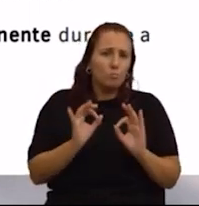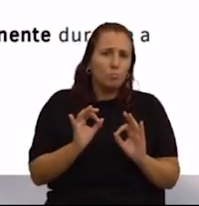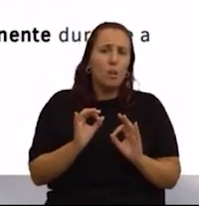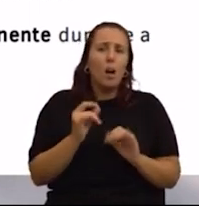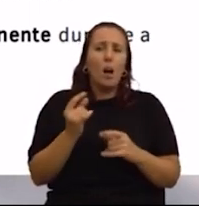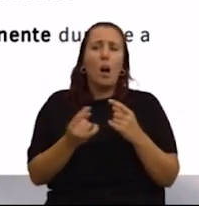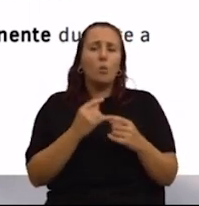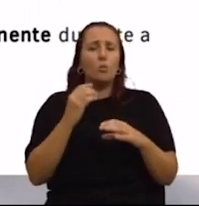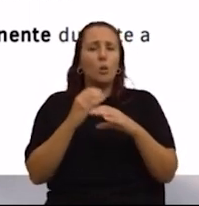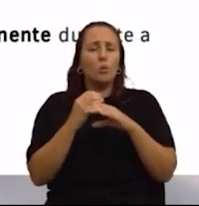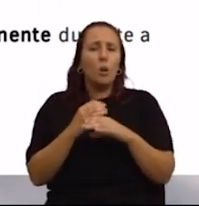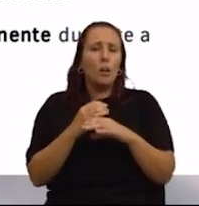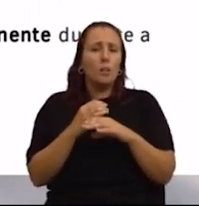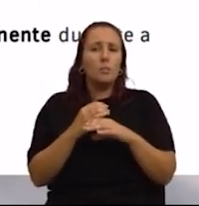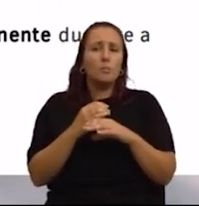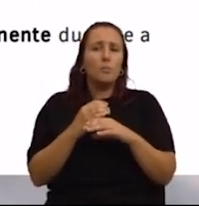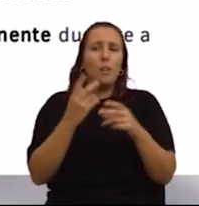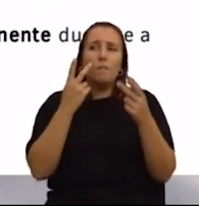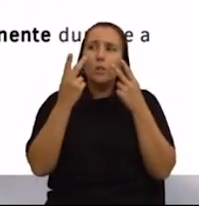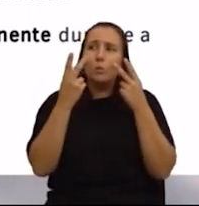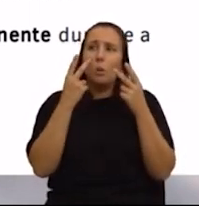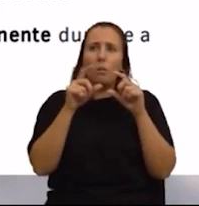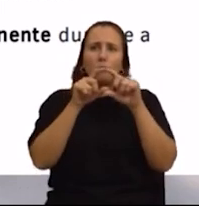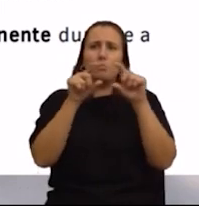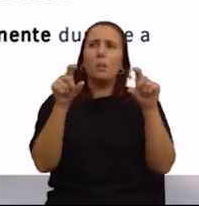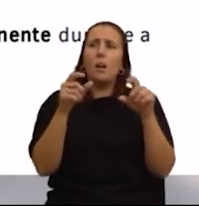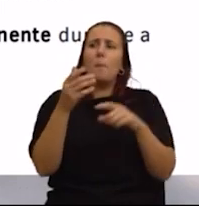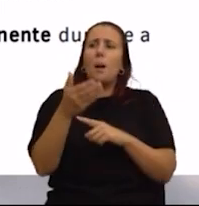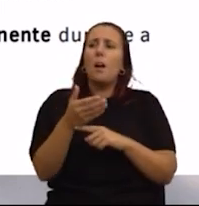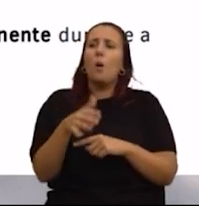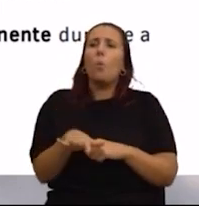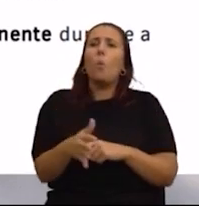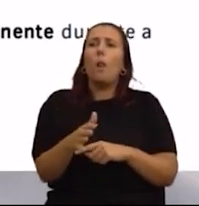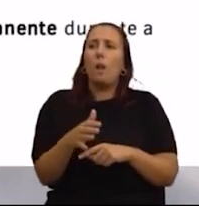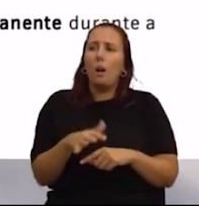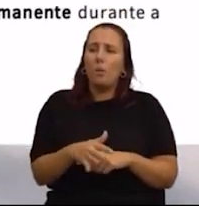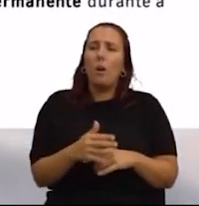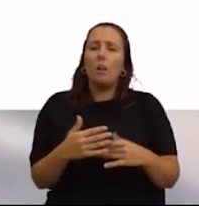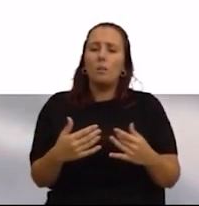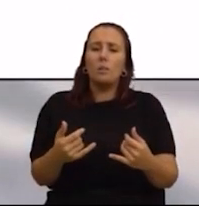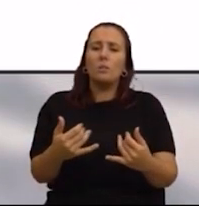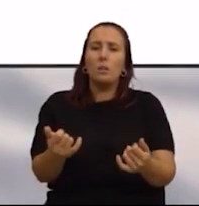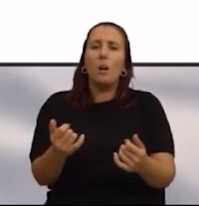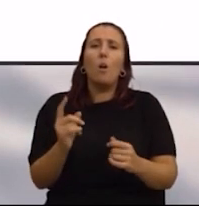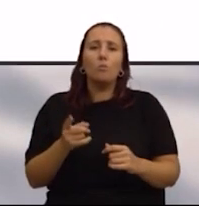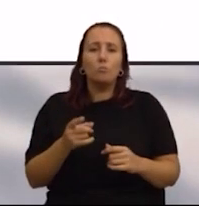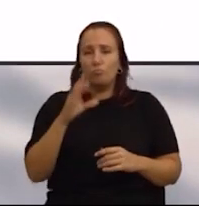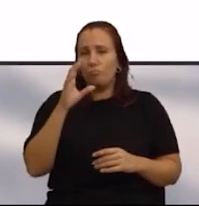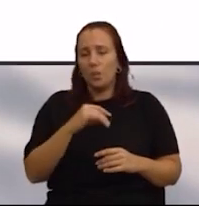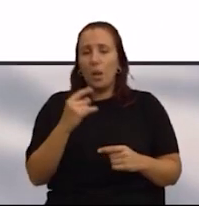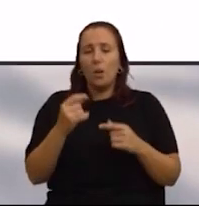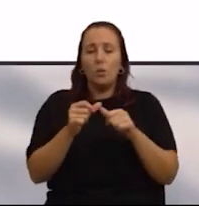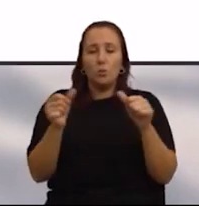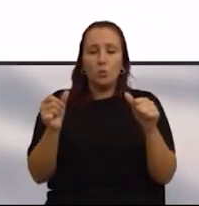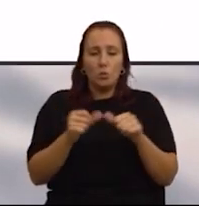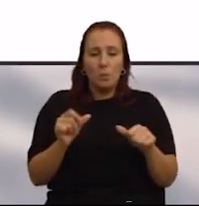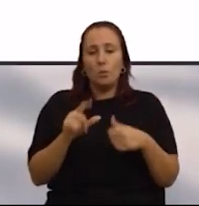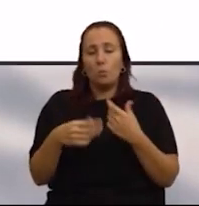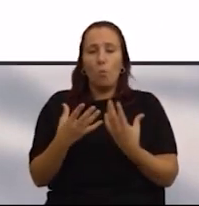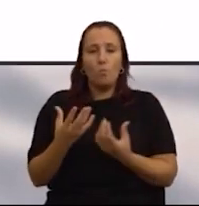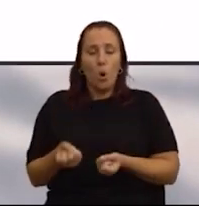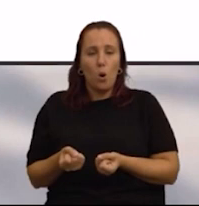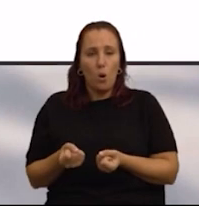Muitos autocarros não têm sequer a indicação visual de qual é a próxima paragem. alguns têm o sistema, mas ele é